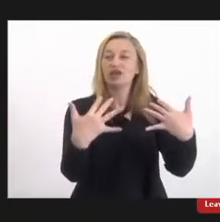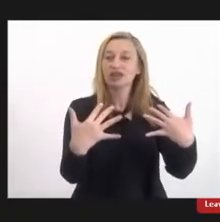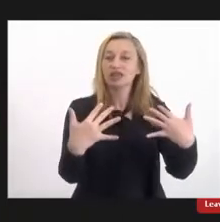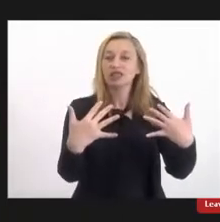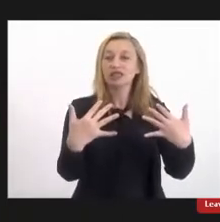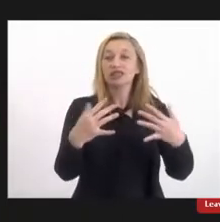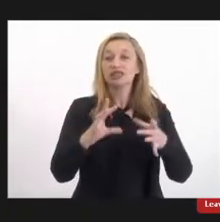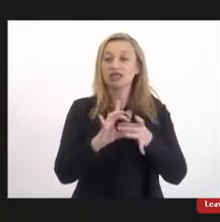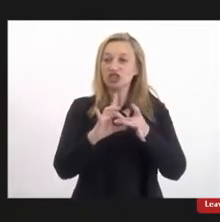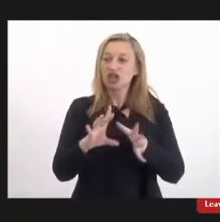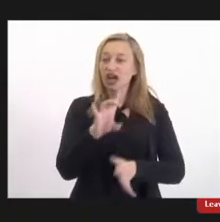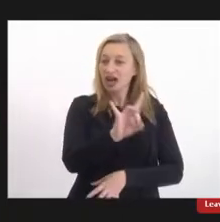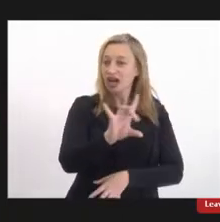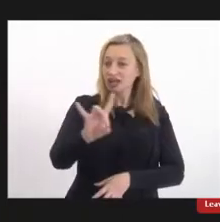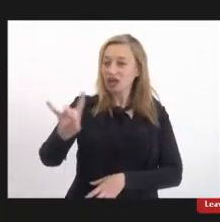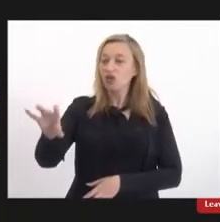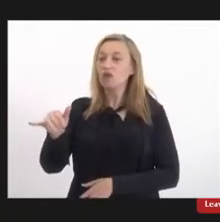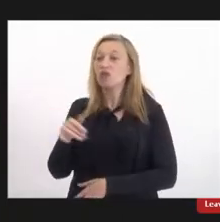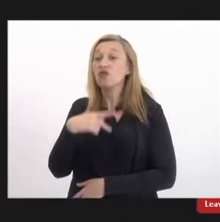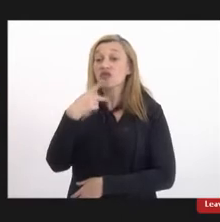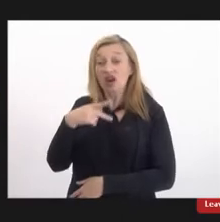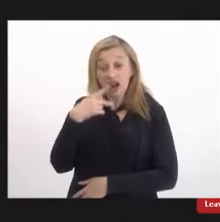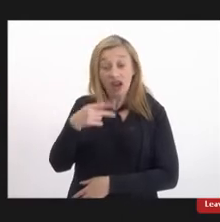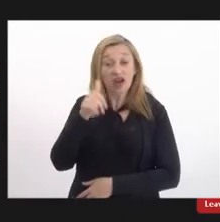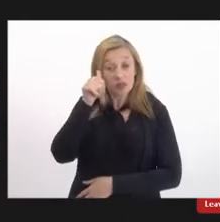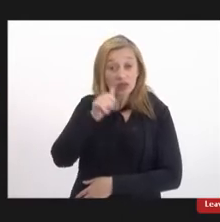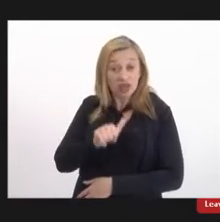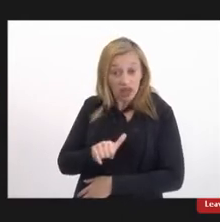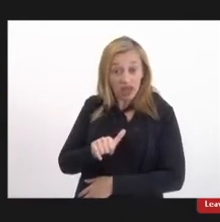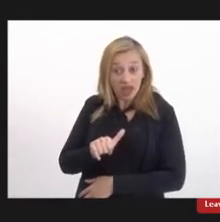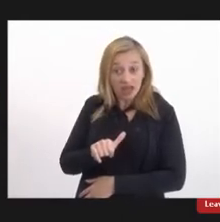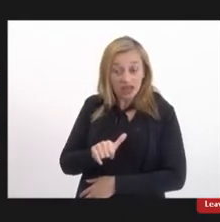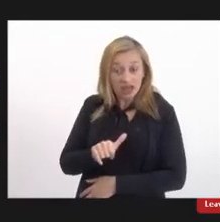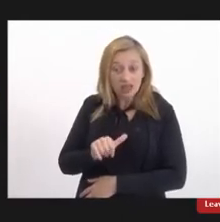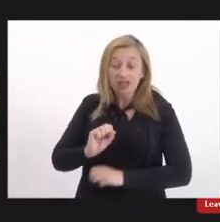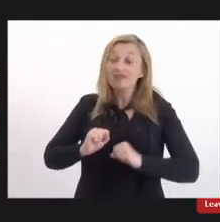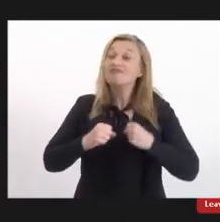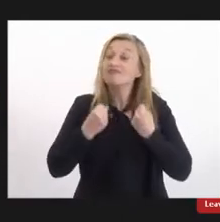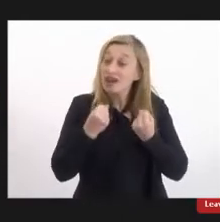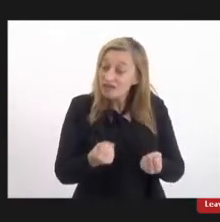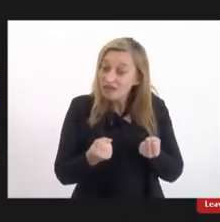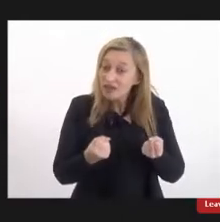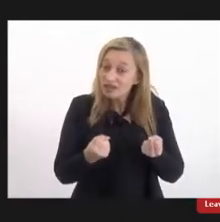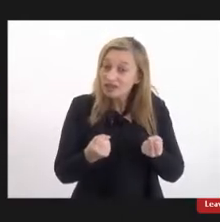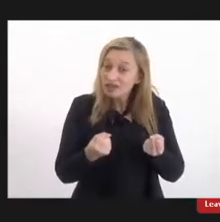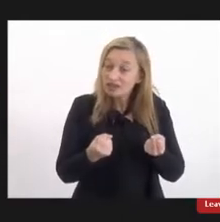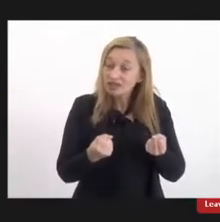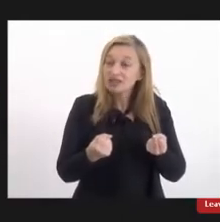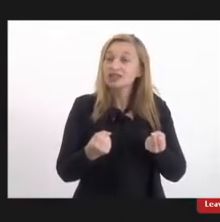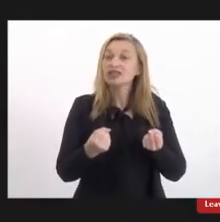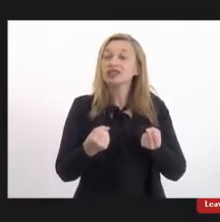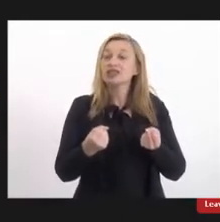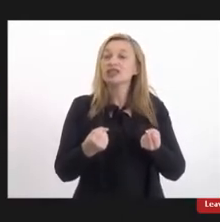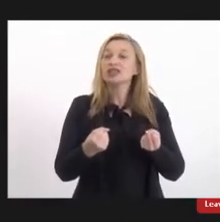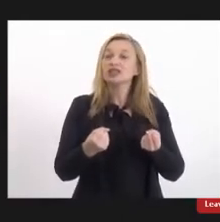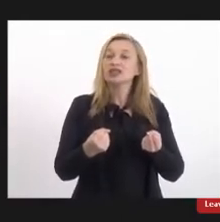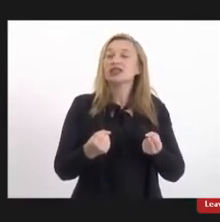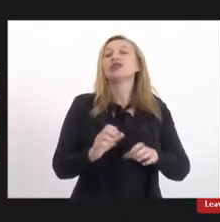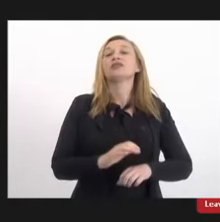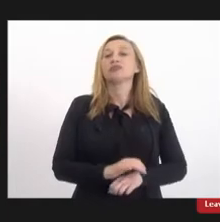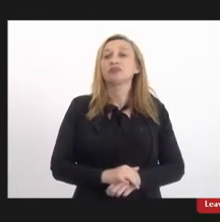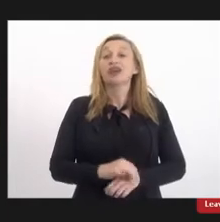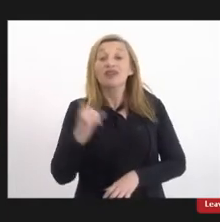fala para as mulheres que defendem que passam por isso e que defendem